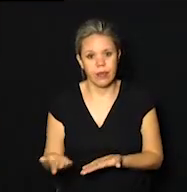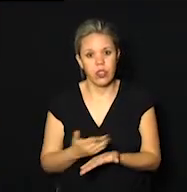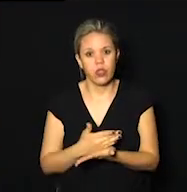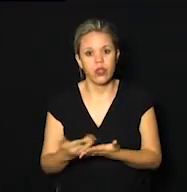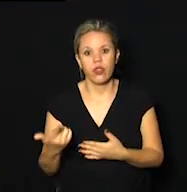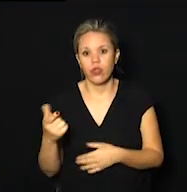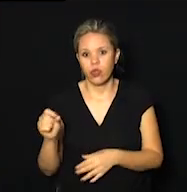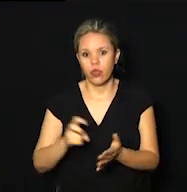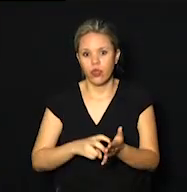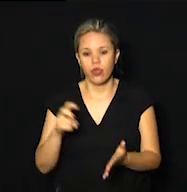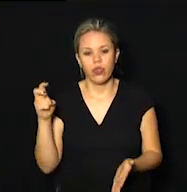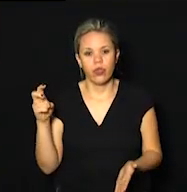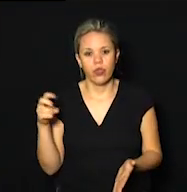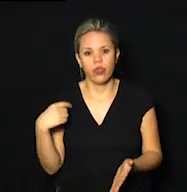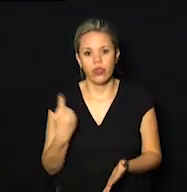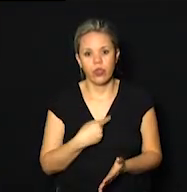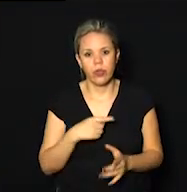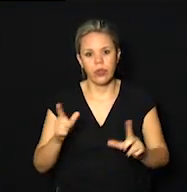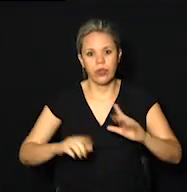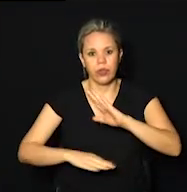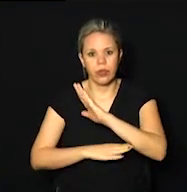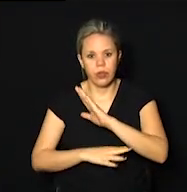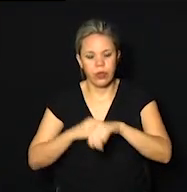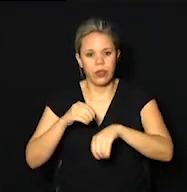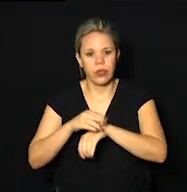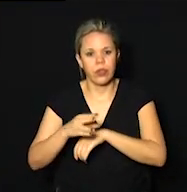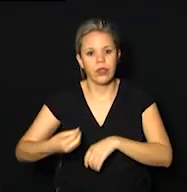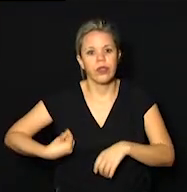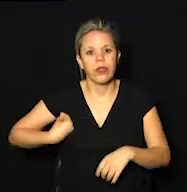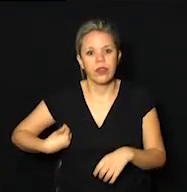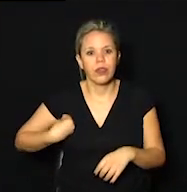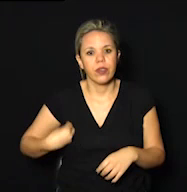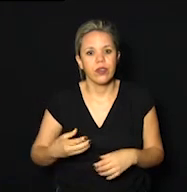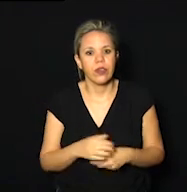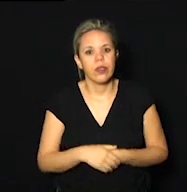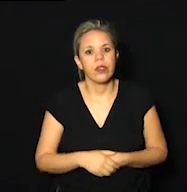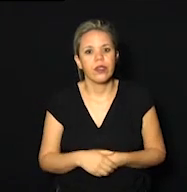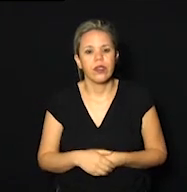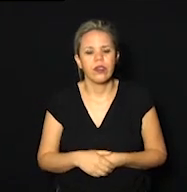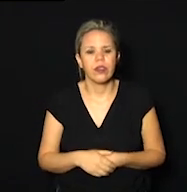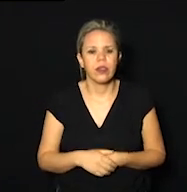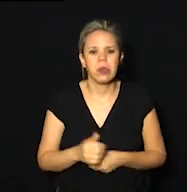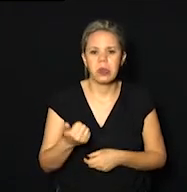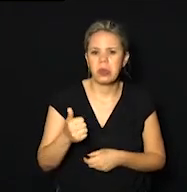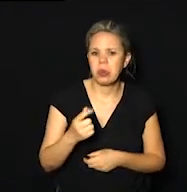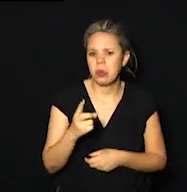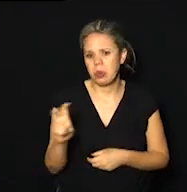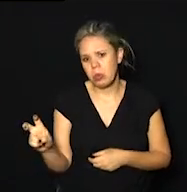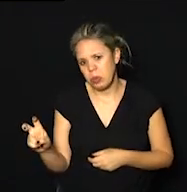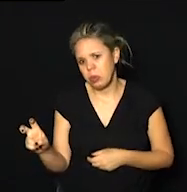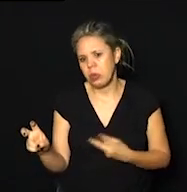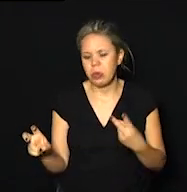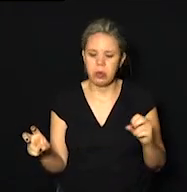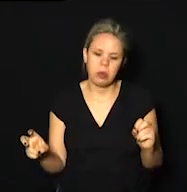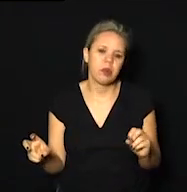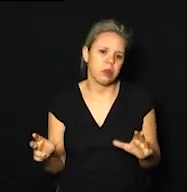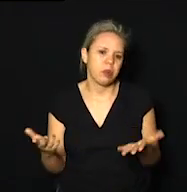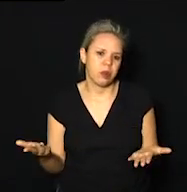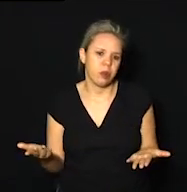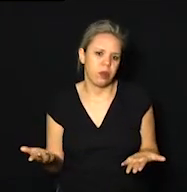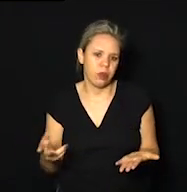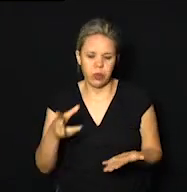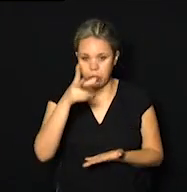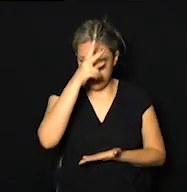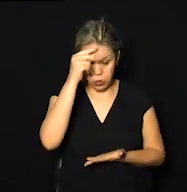10 horas da manhã. A gente aqui da TV Câmara transmitiu ao vivo e acabou aí por volta de 11h15, 11h20. Nela, o